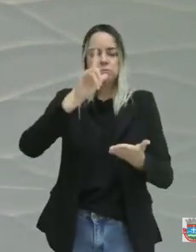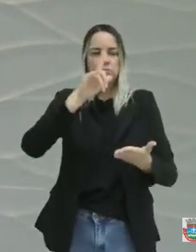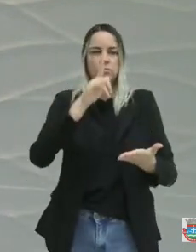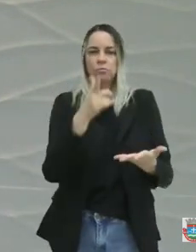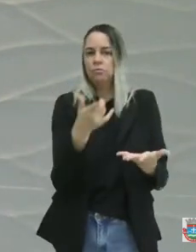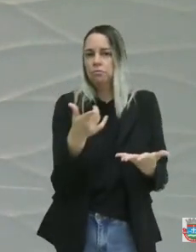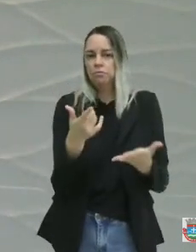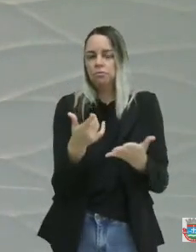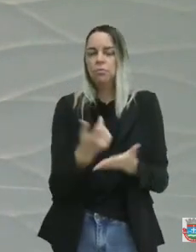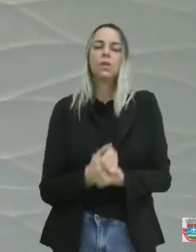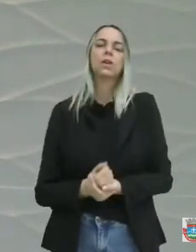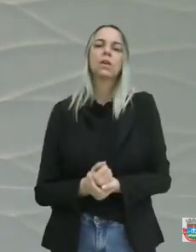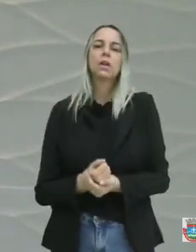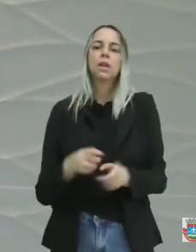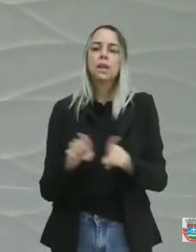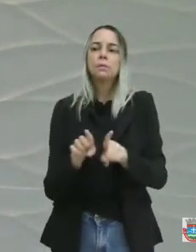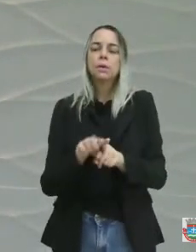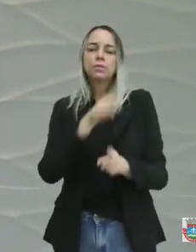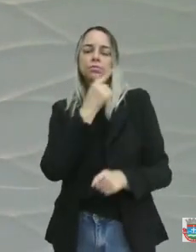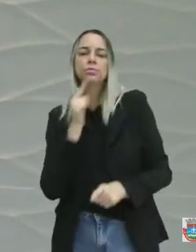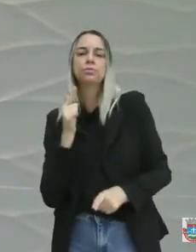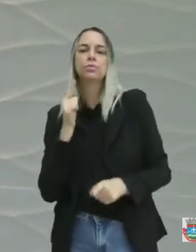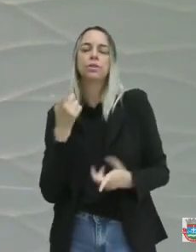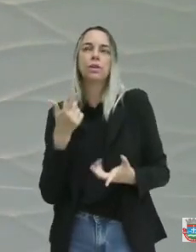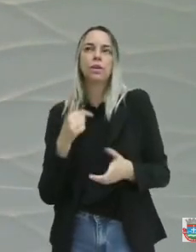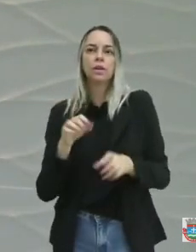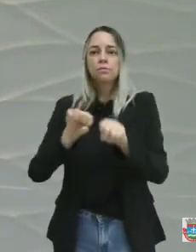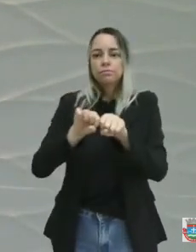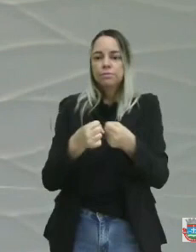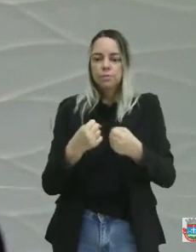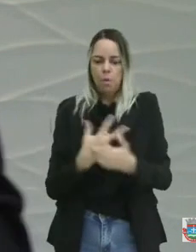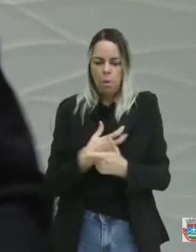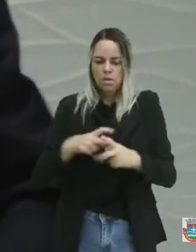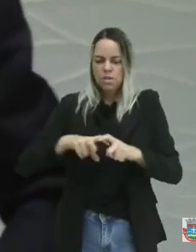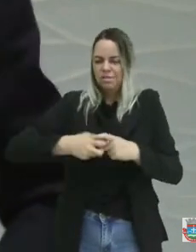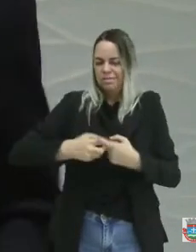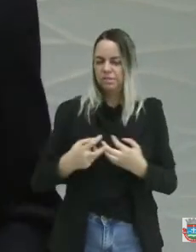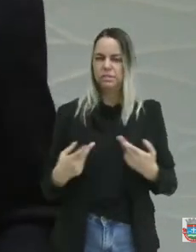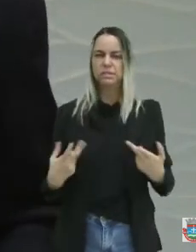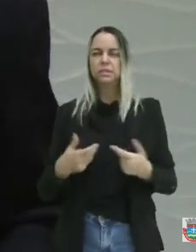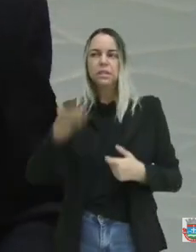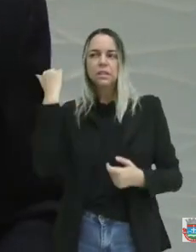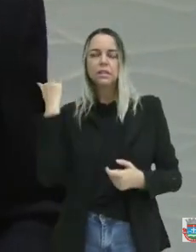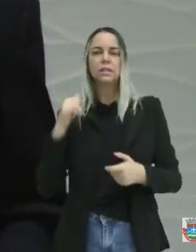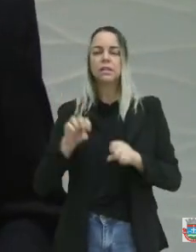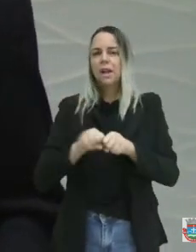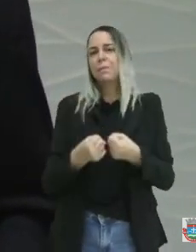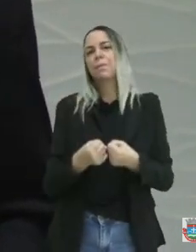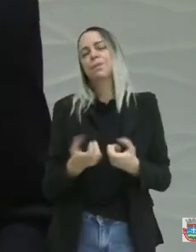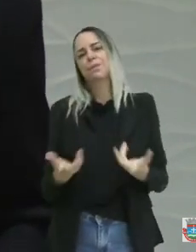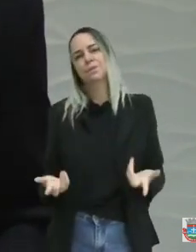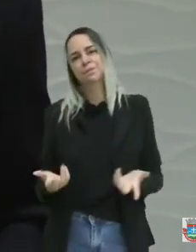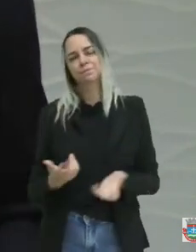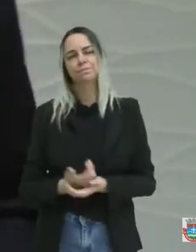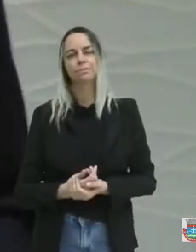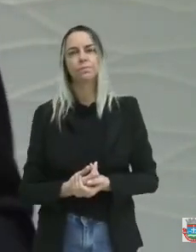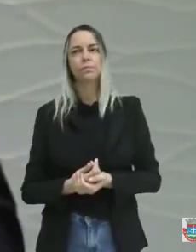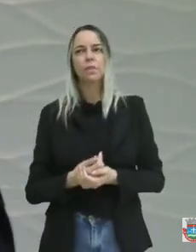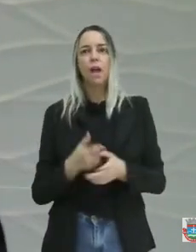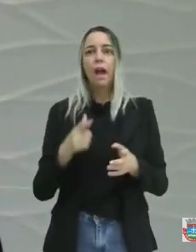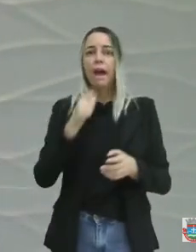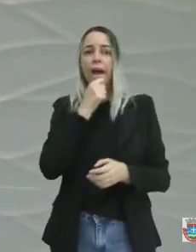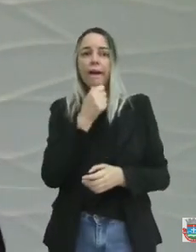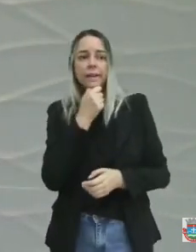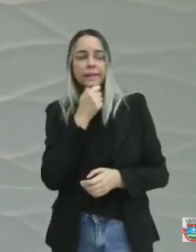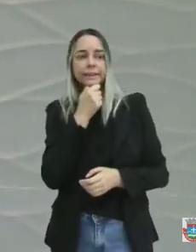está quebrado desde a gestão anterior. Tiveram dois anos e cinco meses e ainda no providenciário